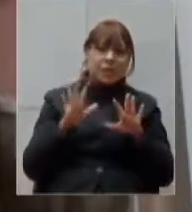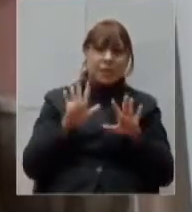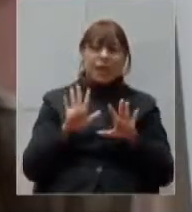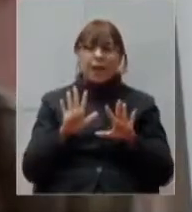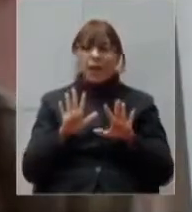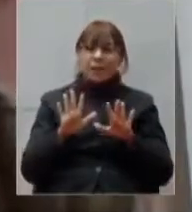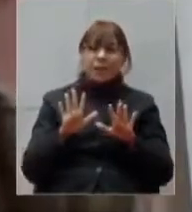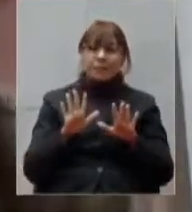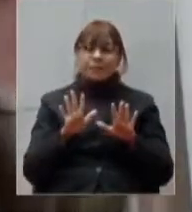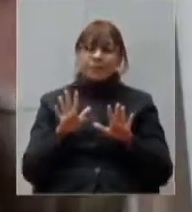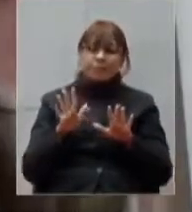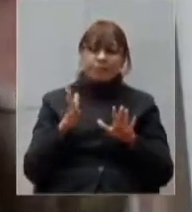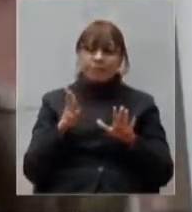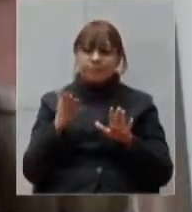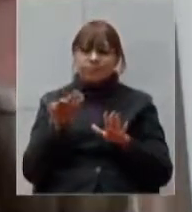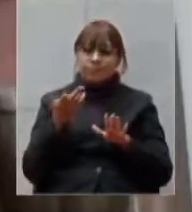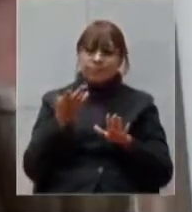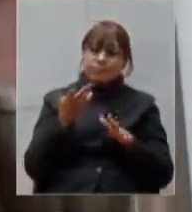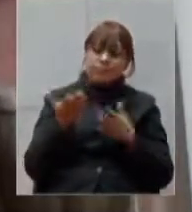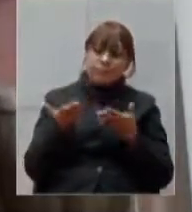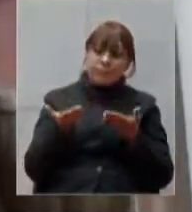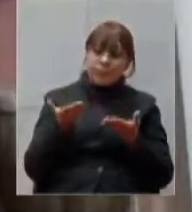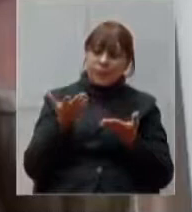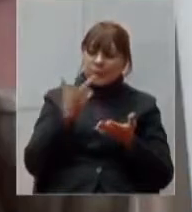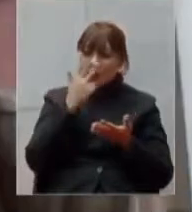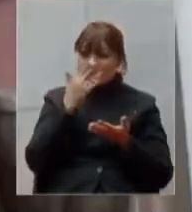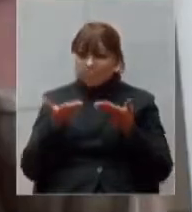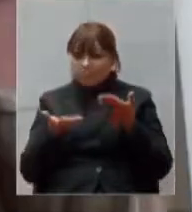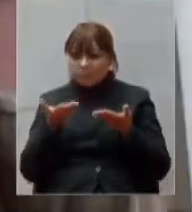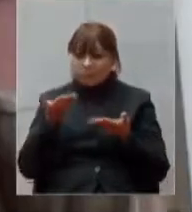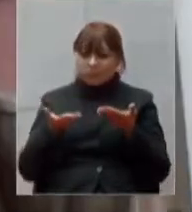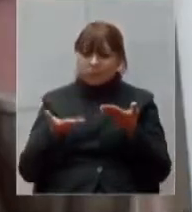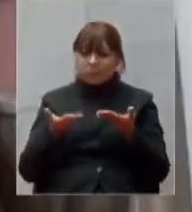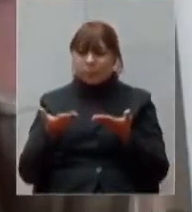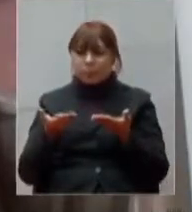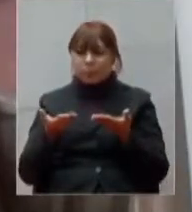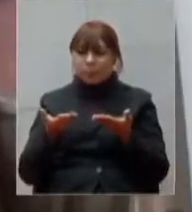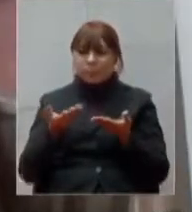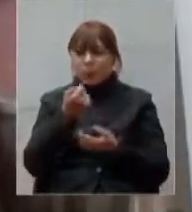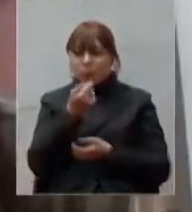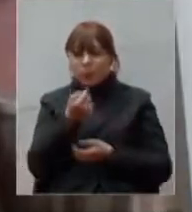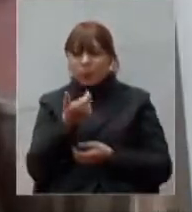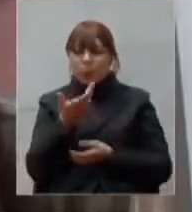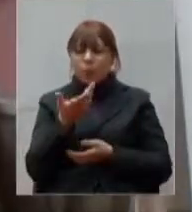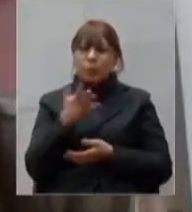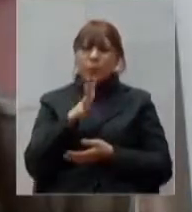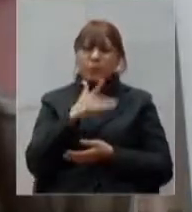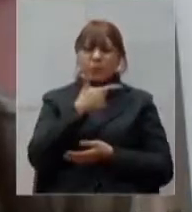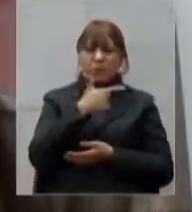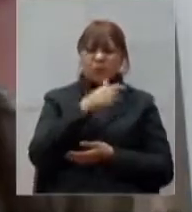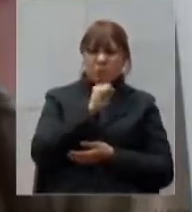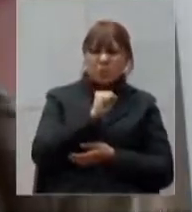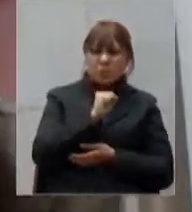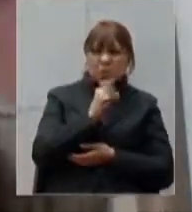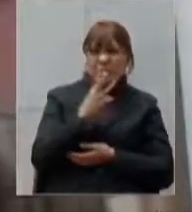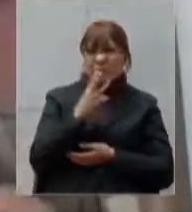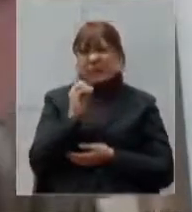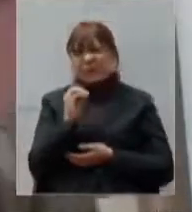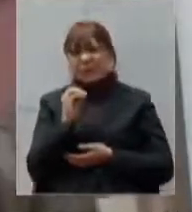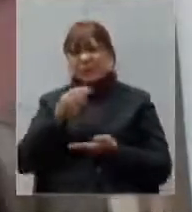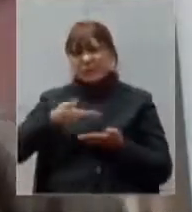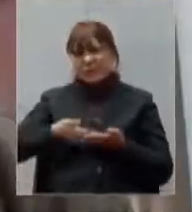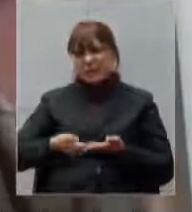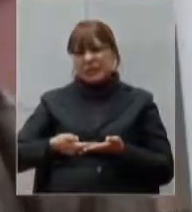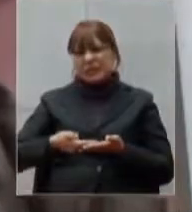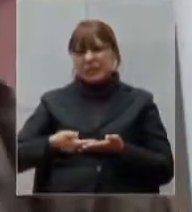intermediária é uma os poucos leitos 28 30 leitos se não me falha a memória no